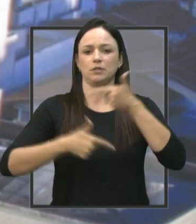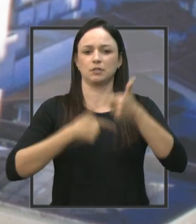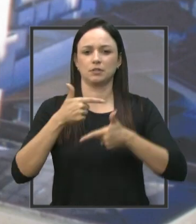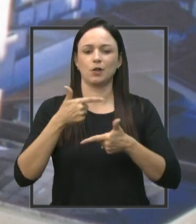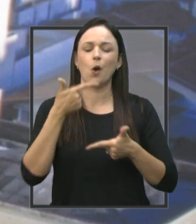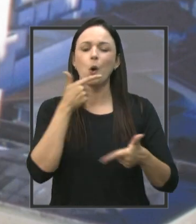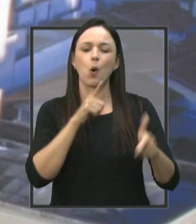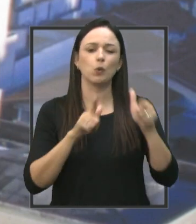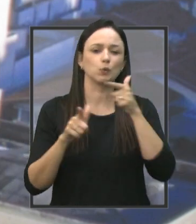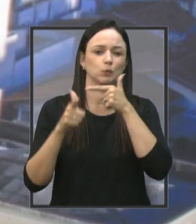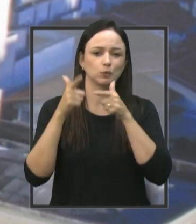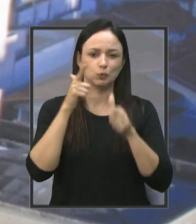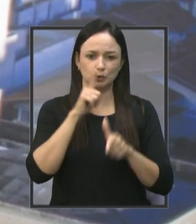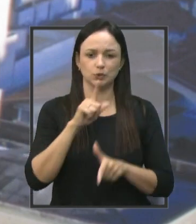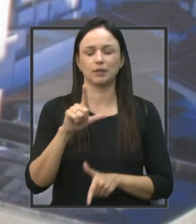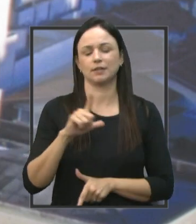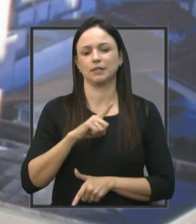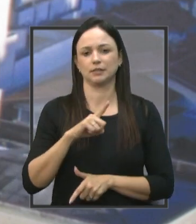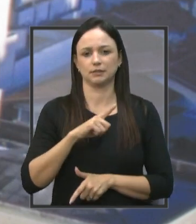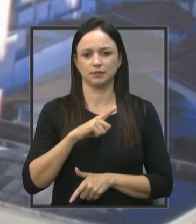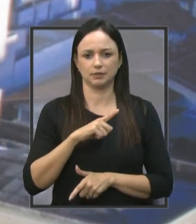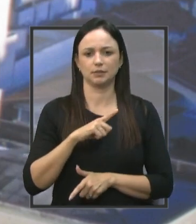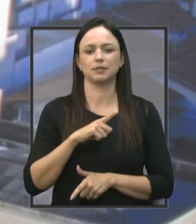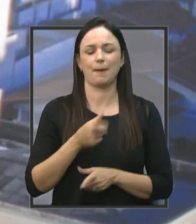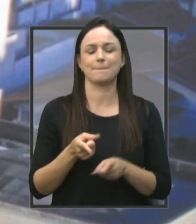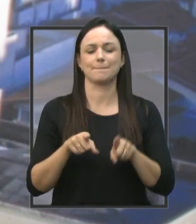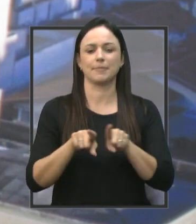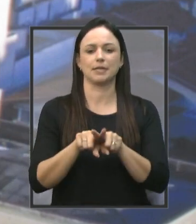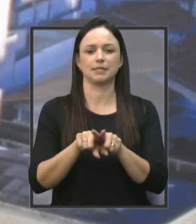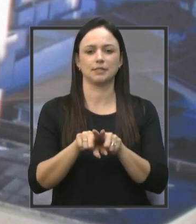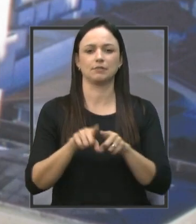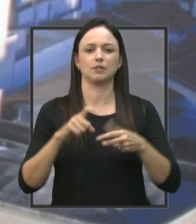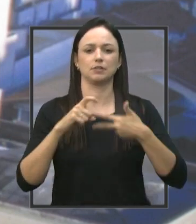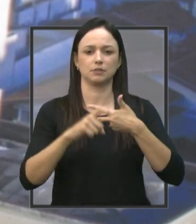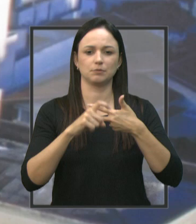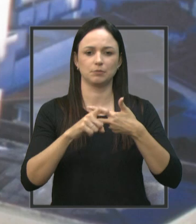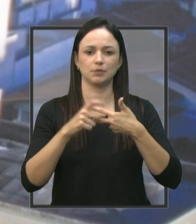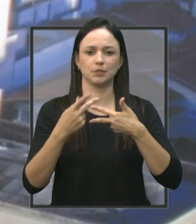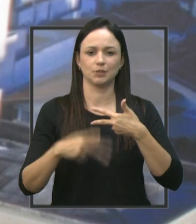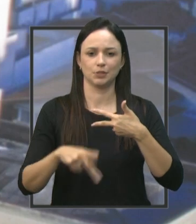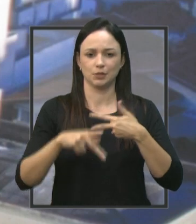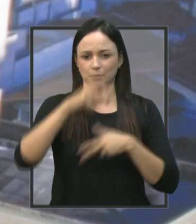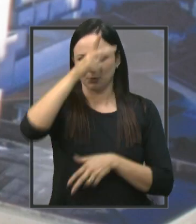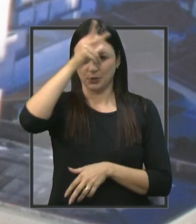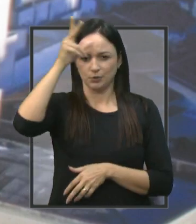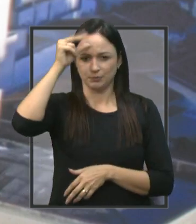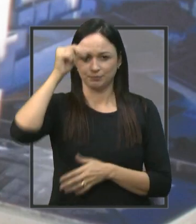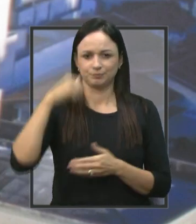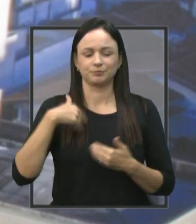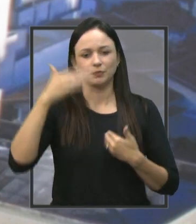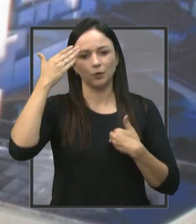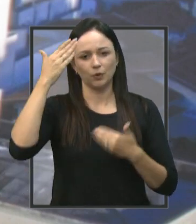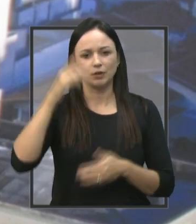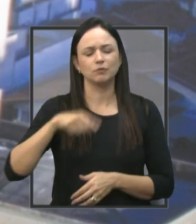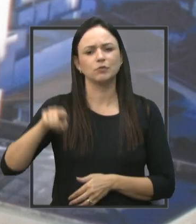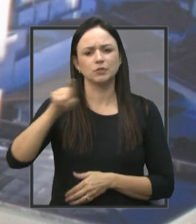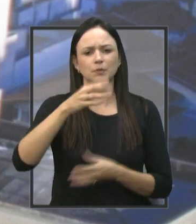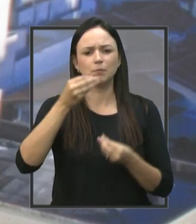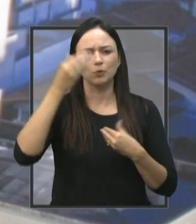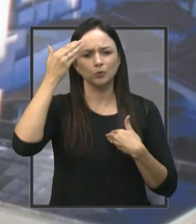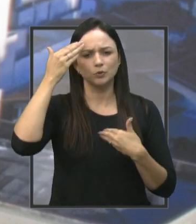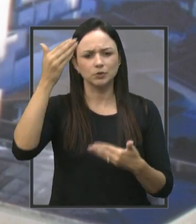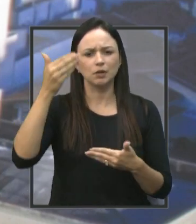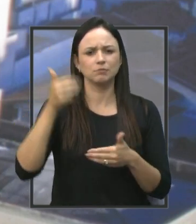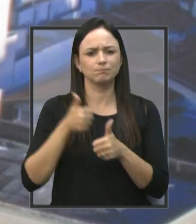conquistas que nós estamos tendo em parceria com o Executivo Municipal. Eu agradeço a vocês, Gil, muito obrigado pela